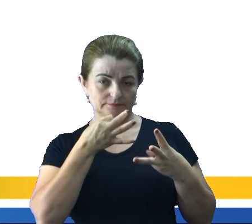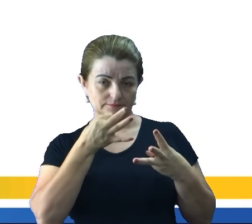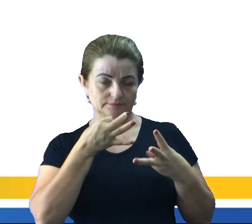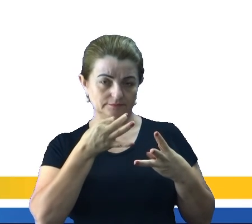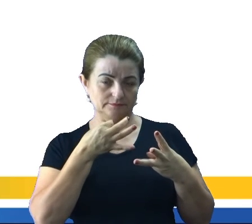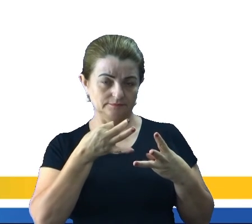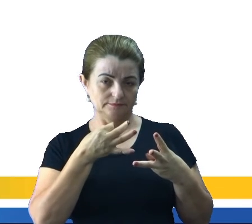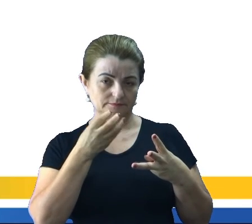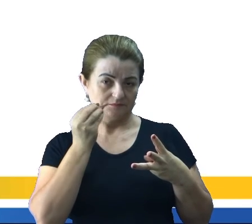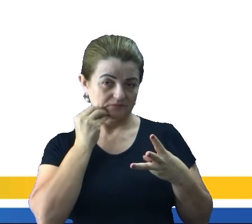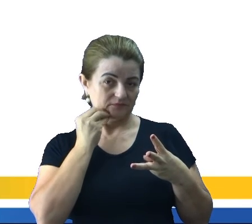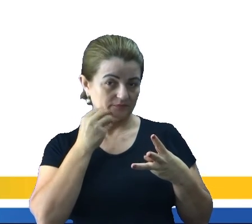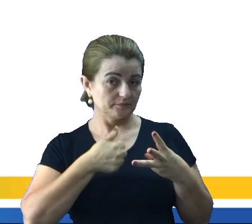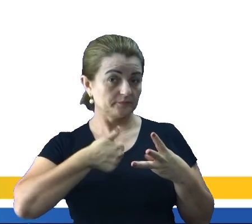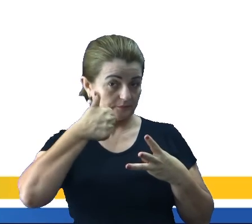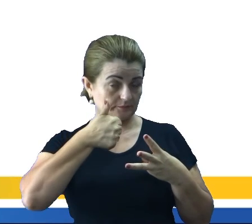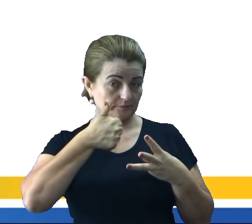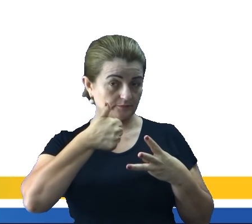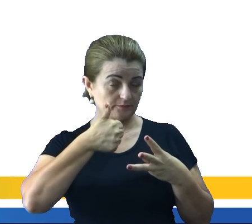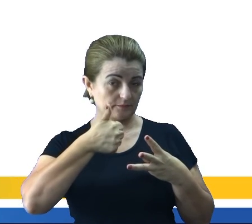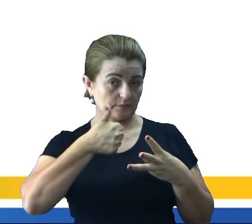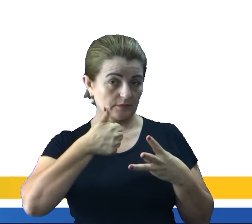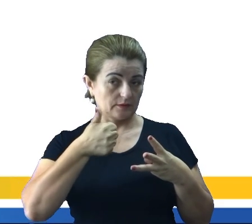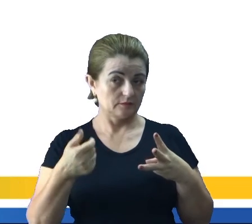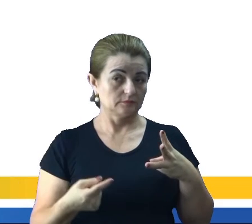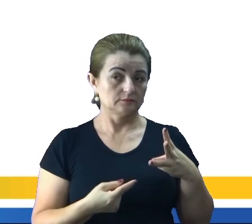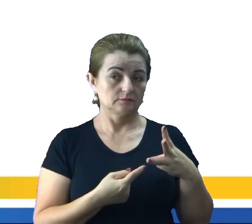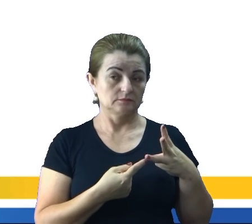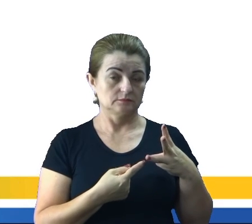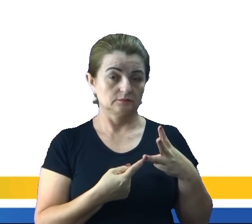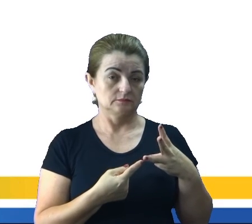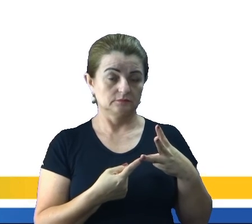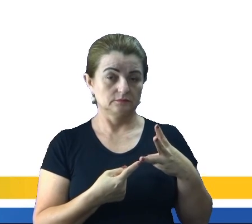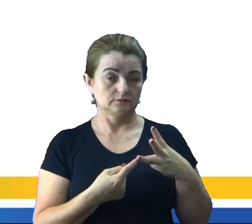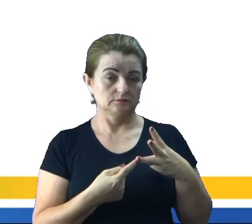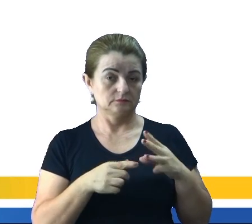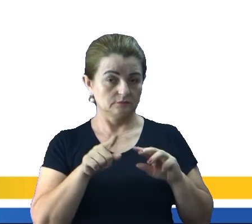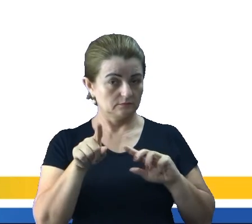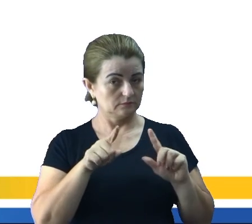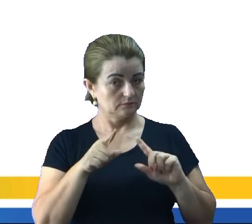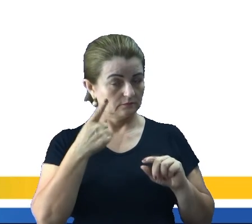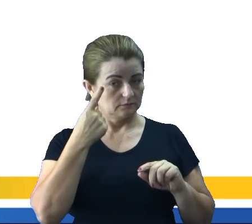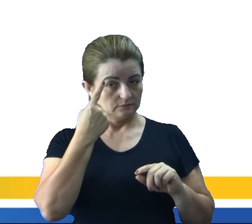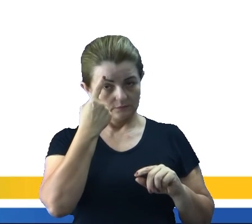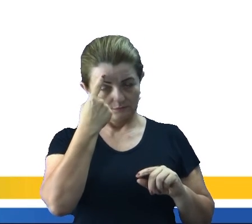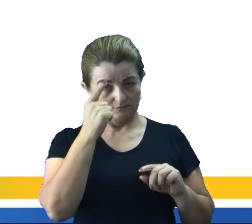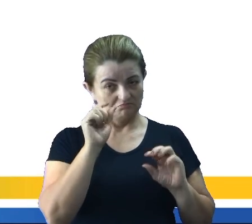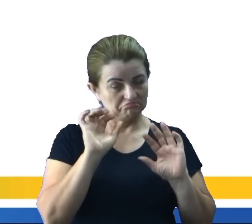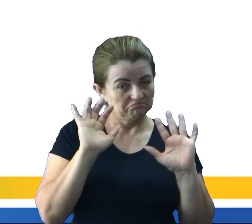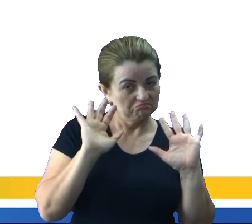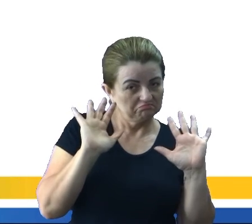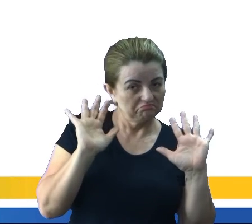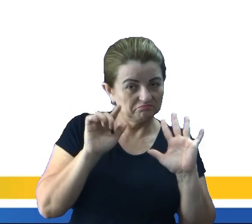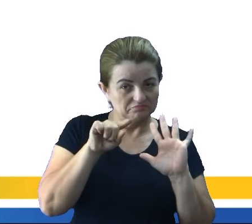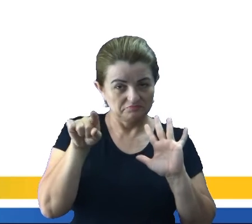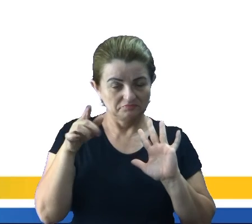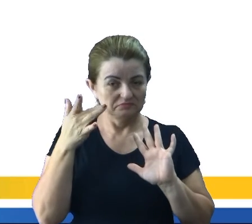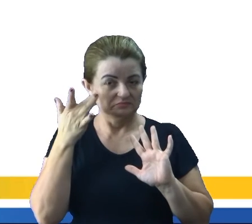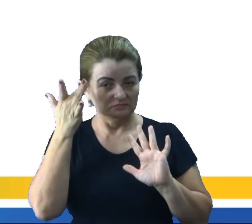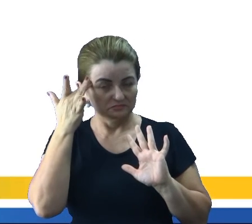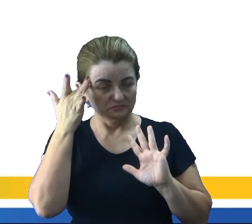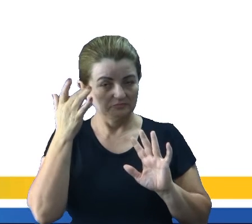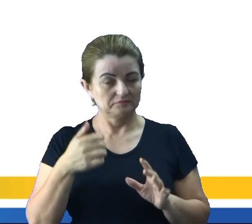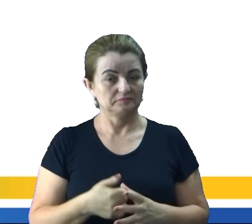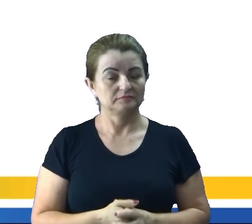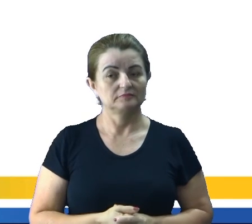Pessoal O experimento vai funcionar? E aí vai ficar A cargo de vocês Se vai funcionar Ou não O que é que vocês acham?